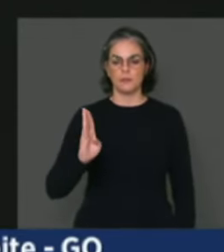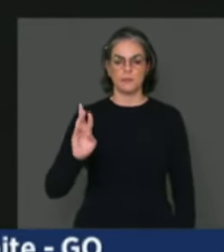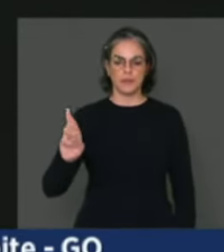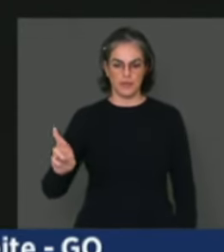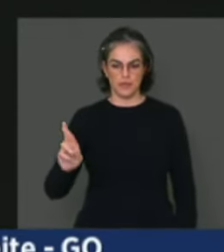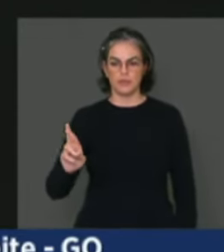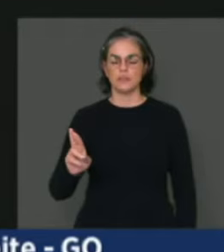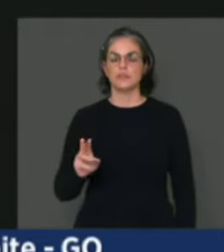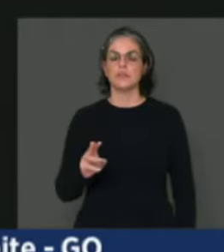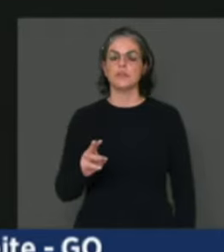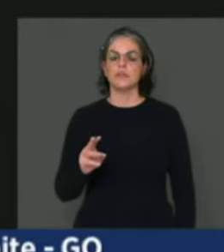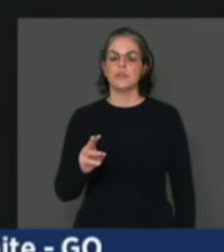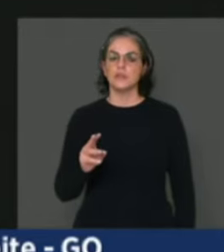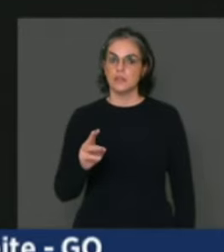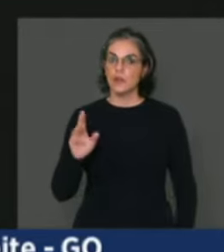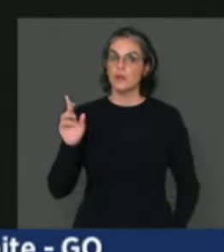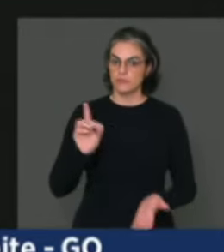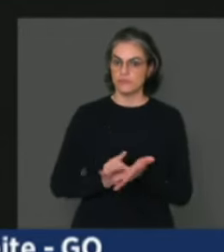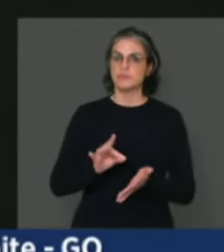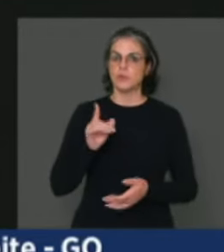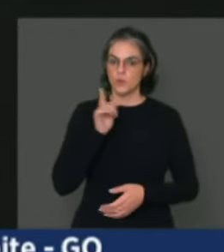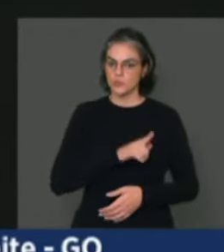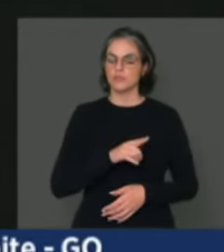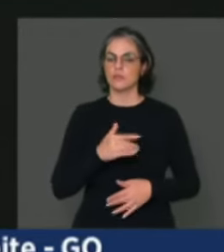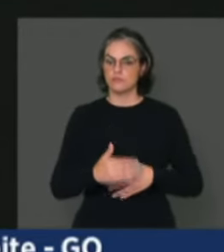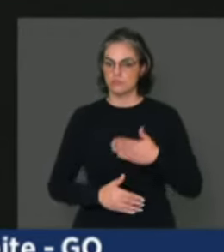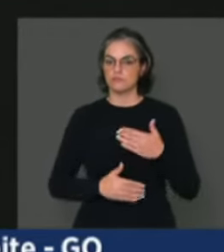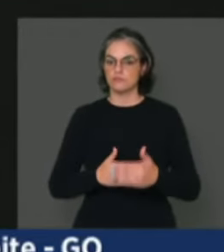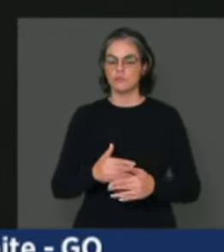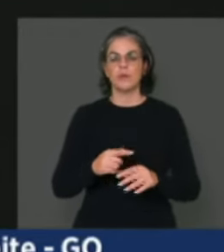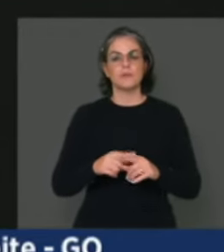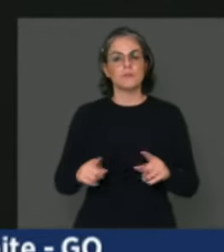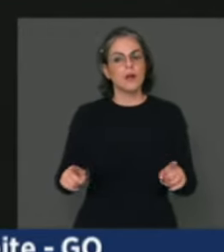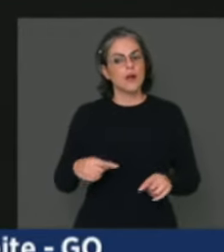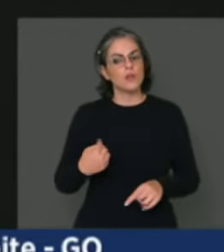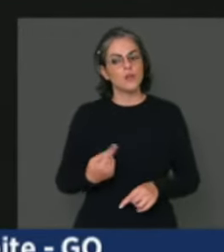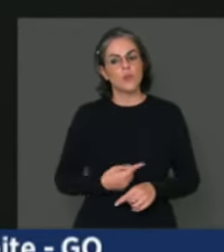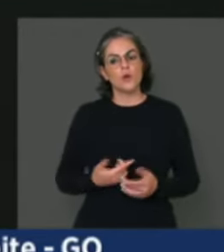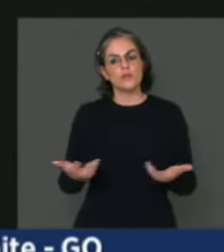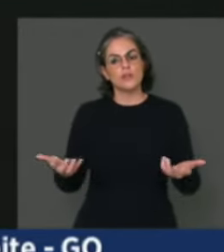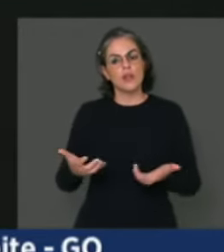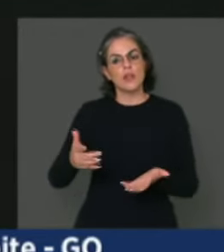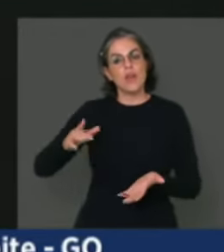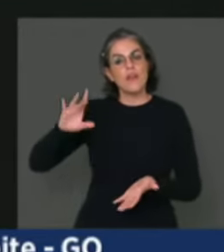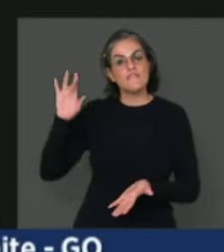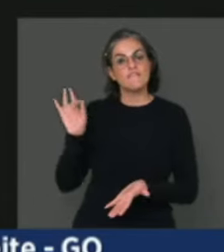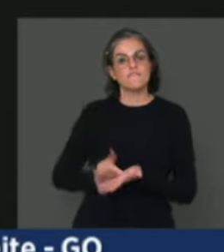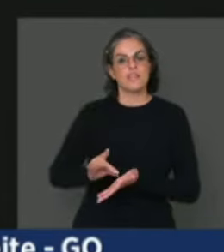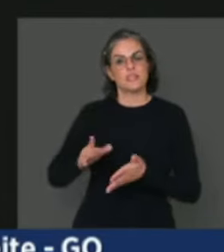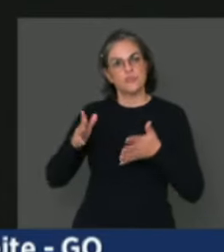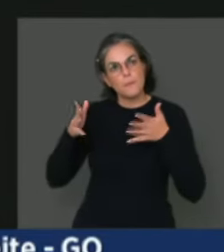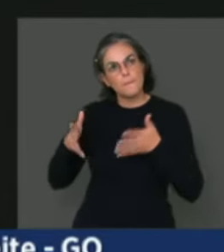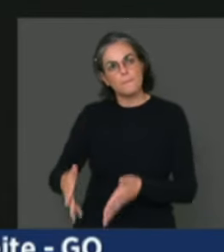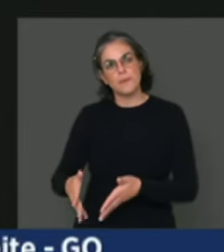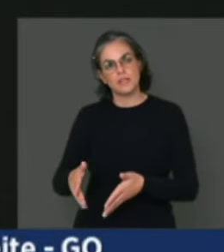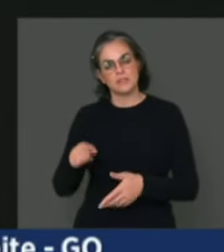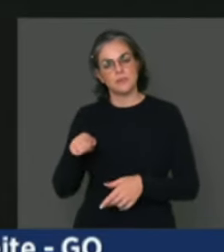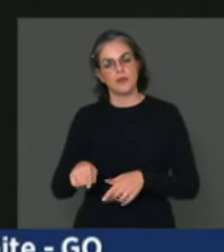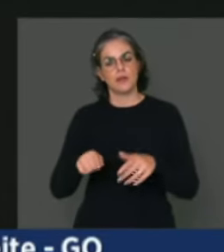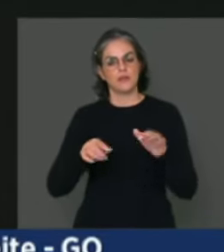Só que, mais que isso, nós queremos participar efetivamente desse plano,